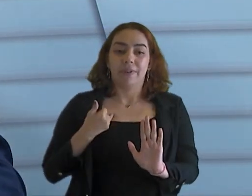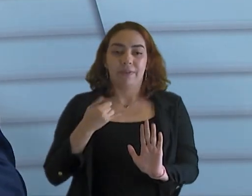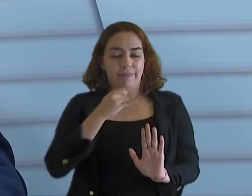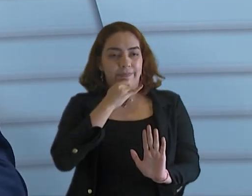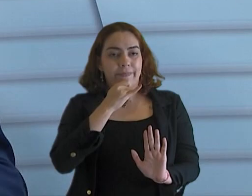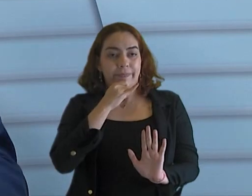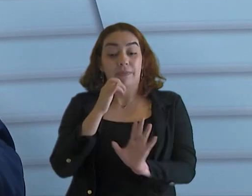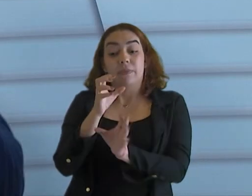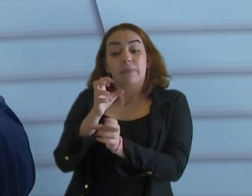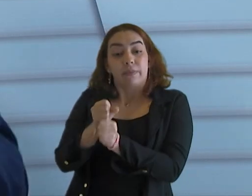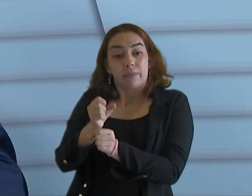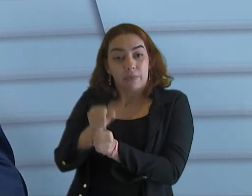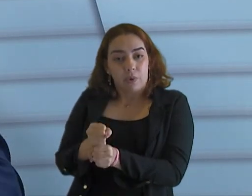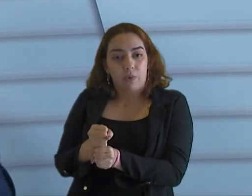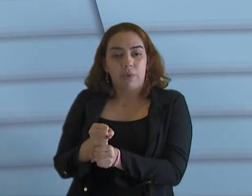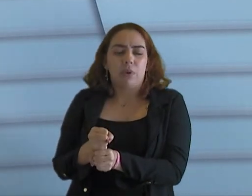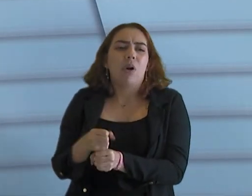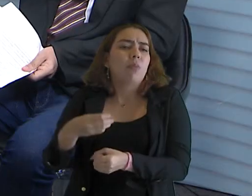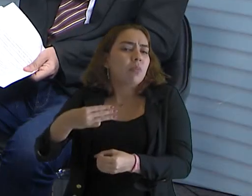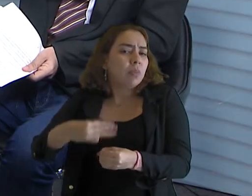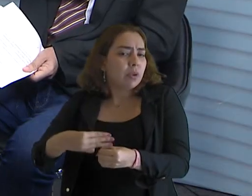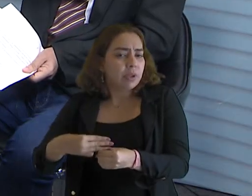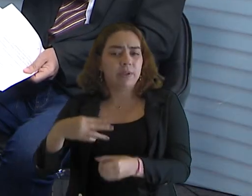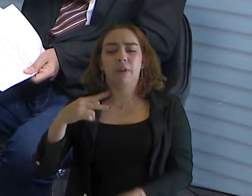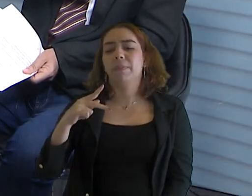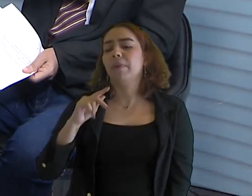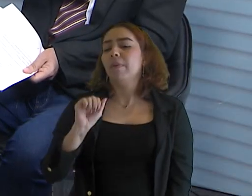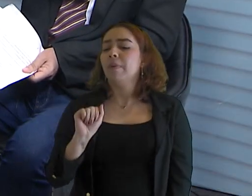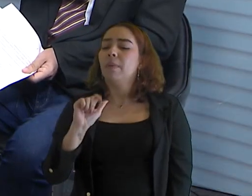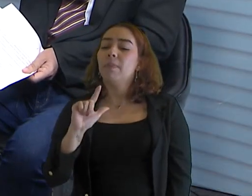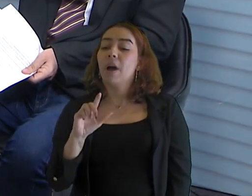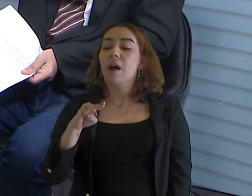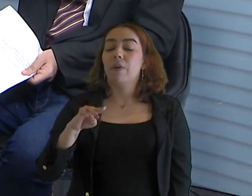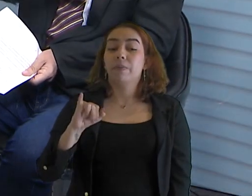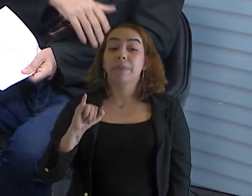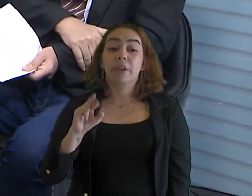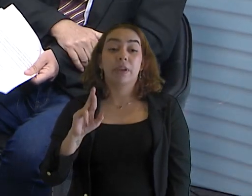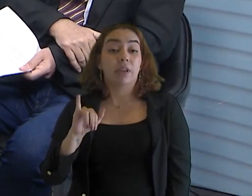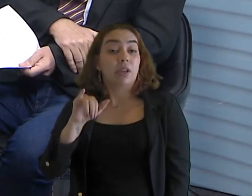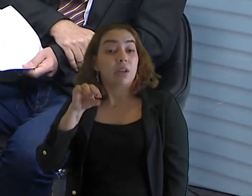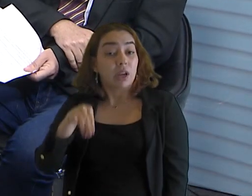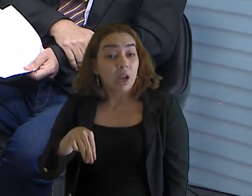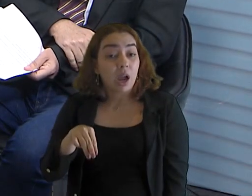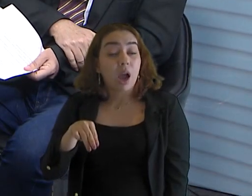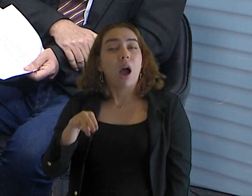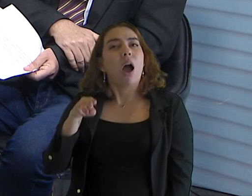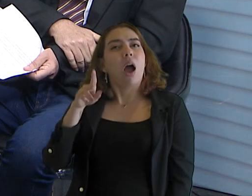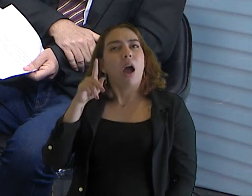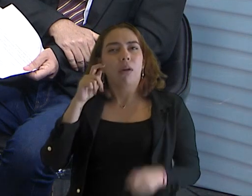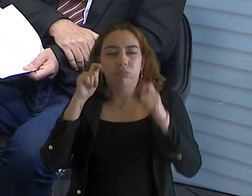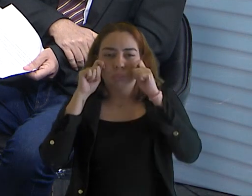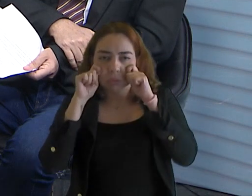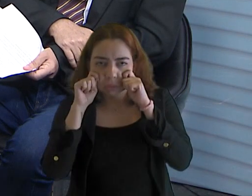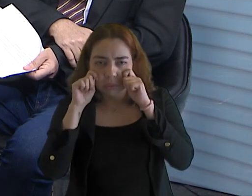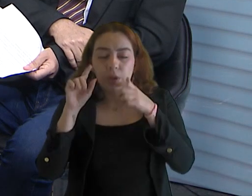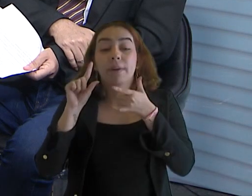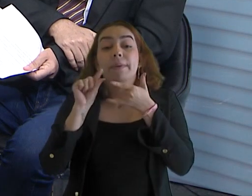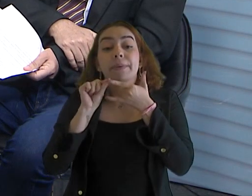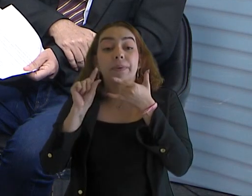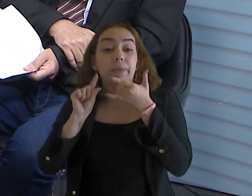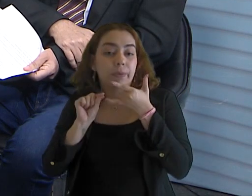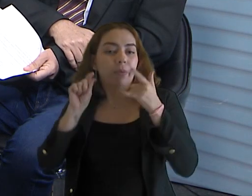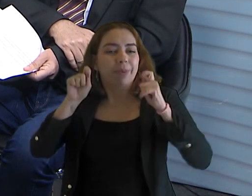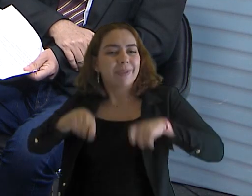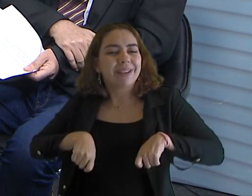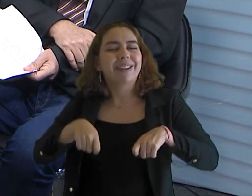conta de governo do município... É, Palmirim. O município Palmirim vai ter a conta. Vai ter a conta. Os munícipes lá ficam atentos. Ficam atentos e assistam no YouTube e vejam como é que foi,